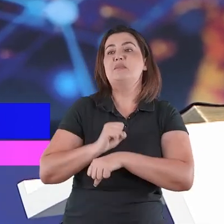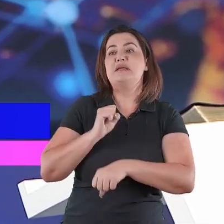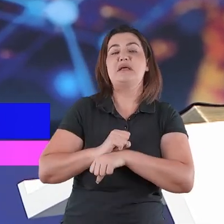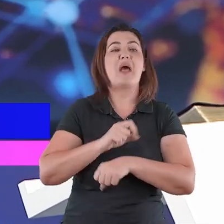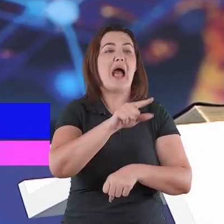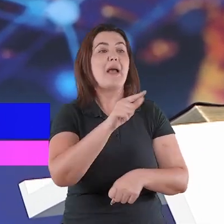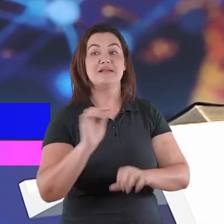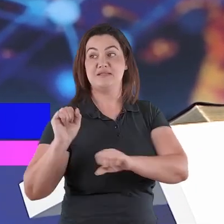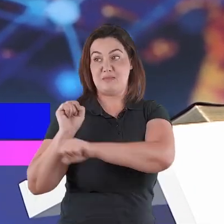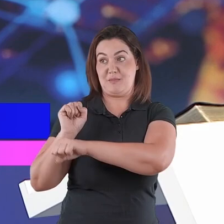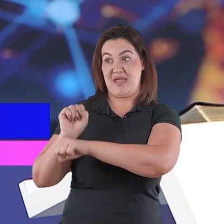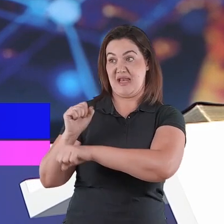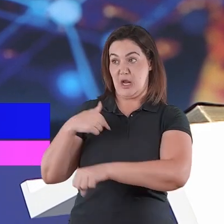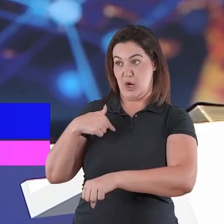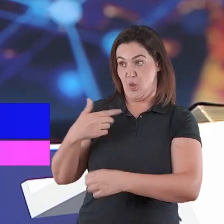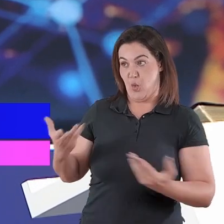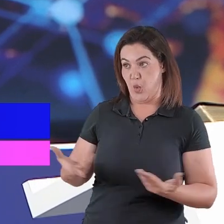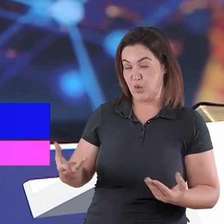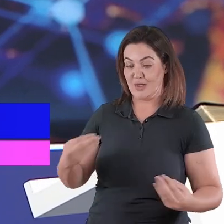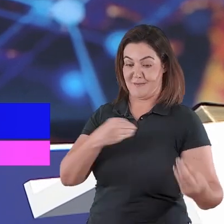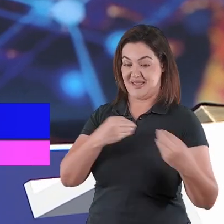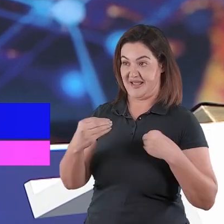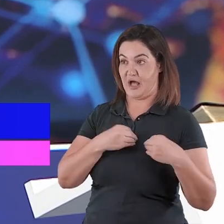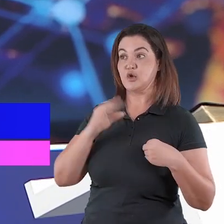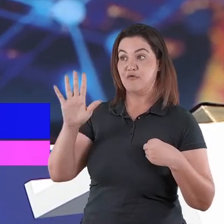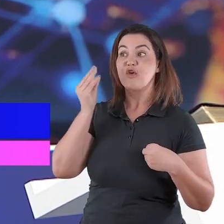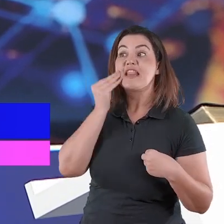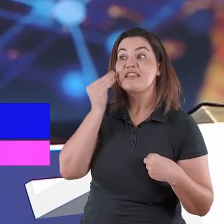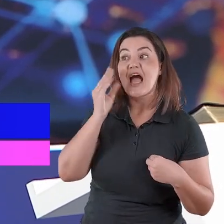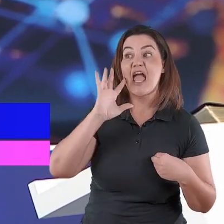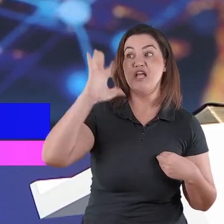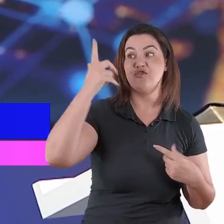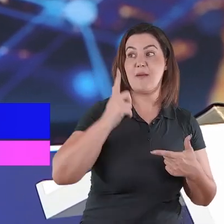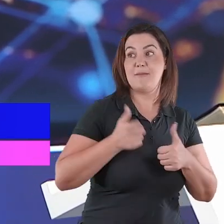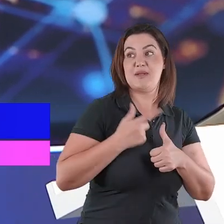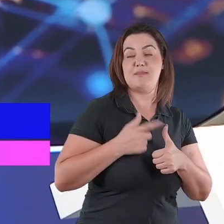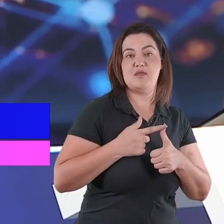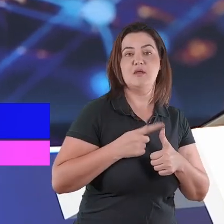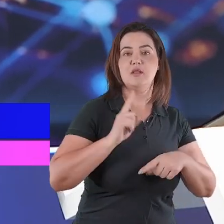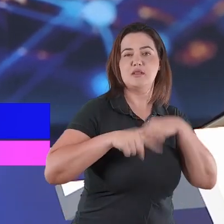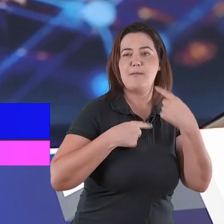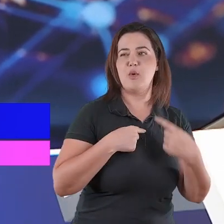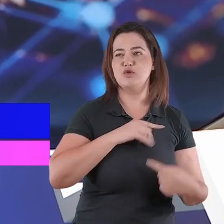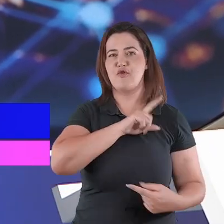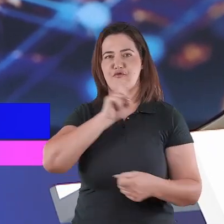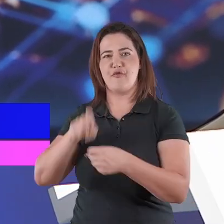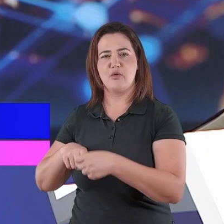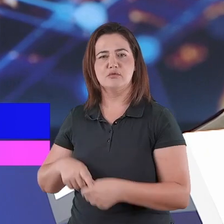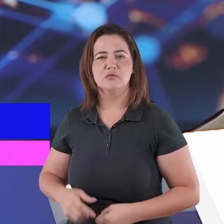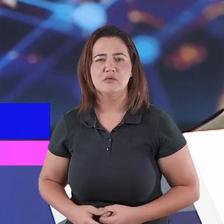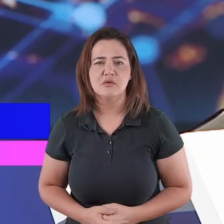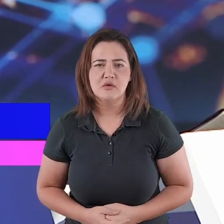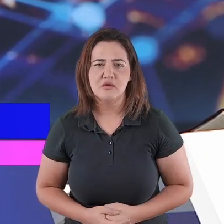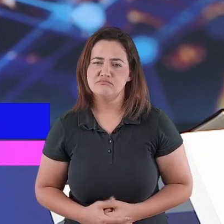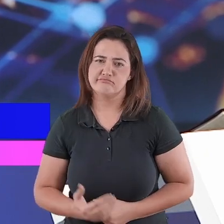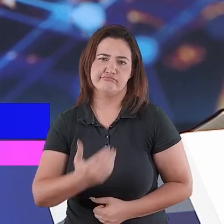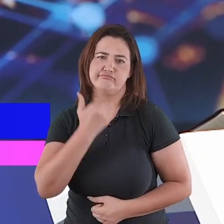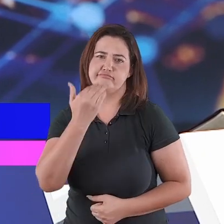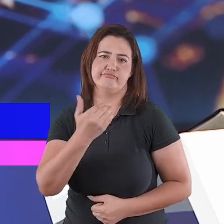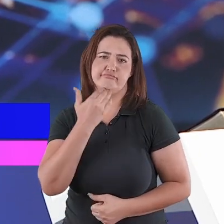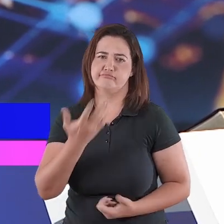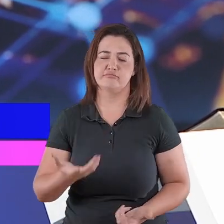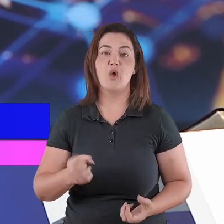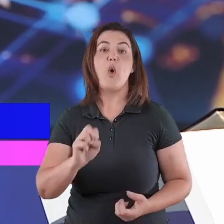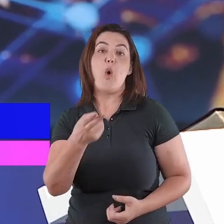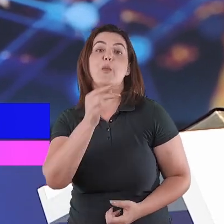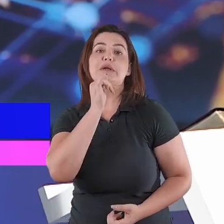na sua vida para que depois você aceite, porque há pessoas que ficam assim, ah pastor, depois que eu terminar minha faculdade